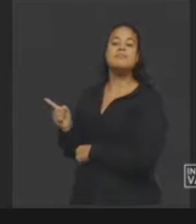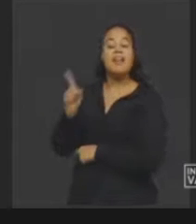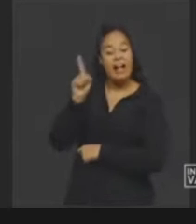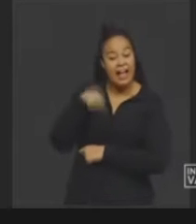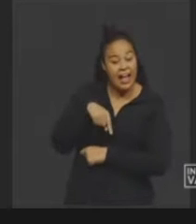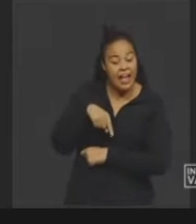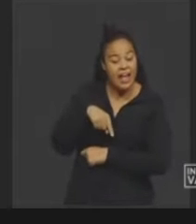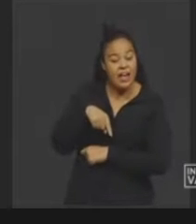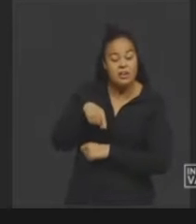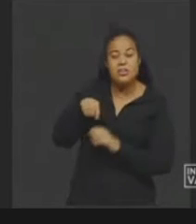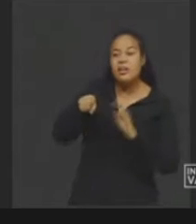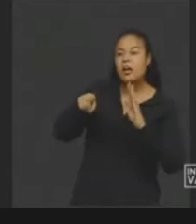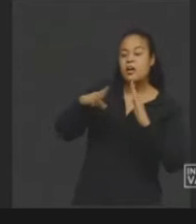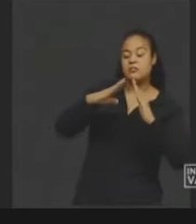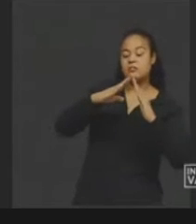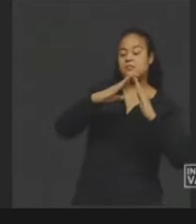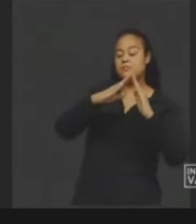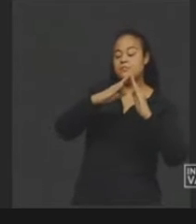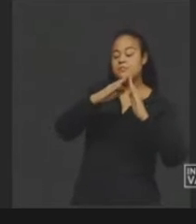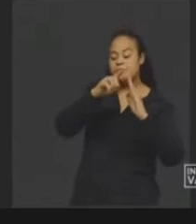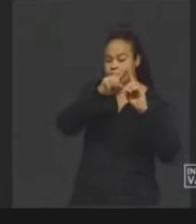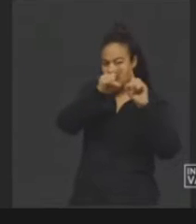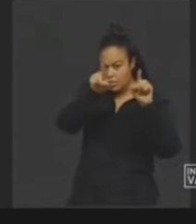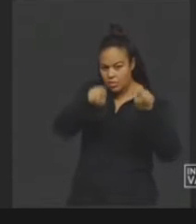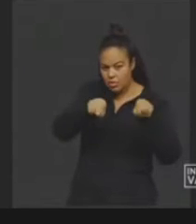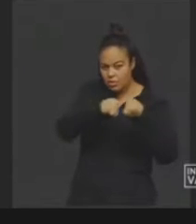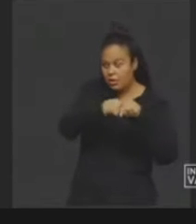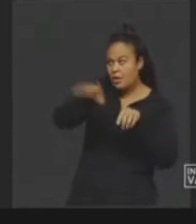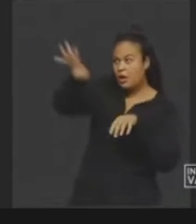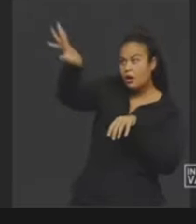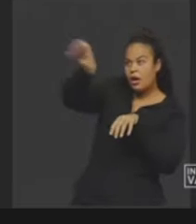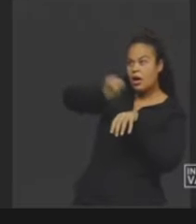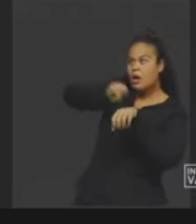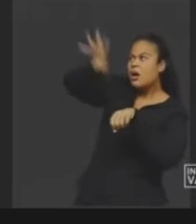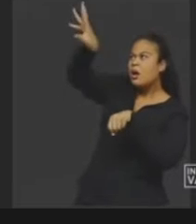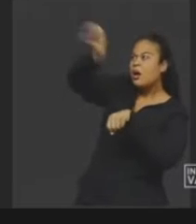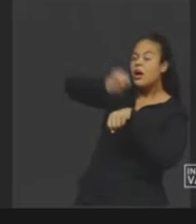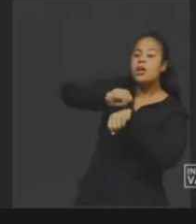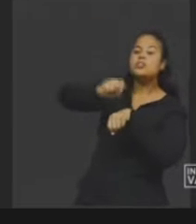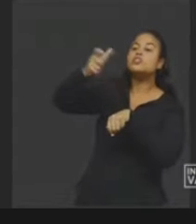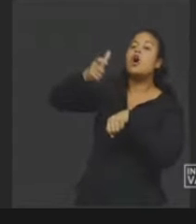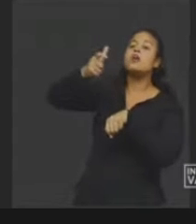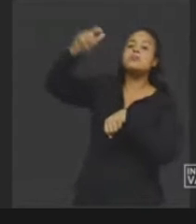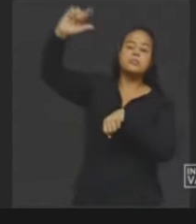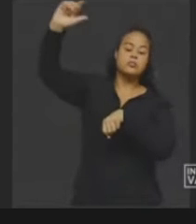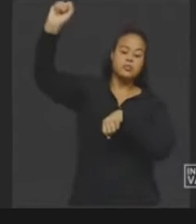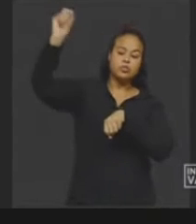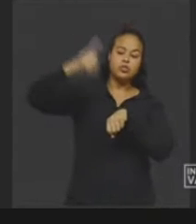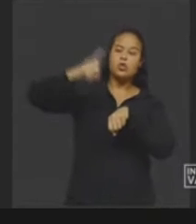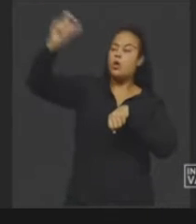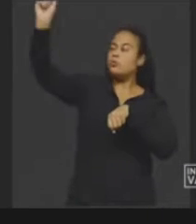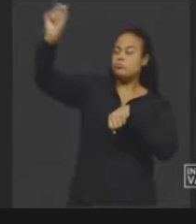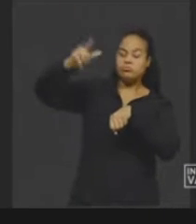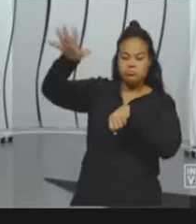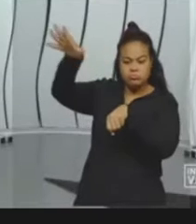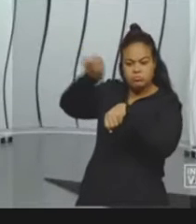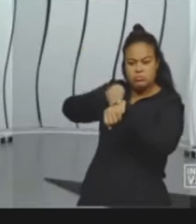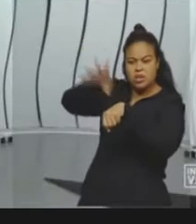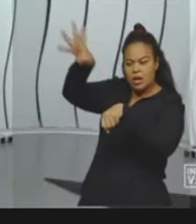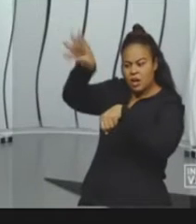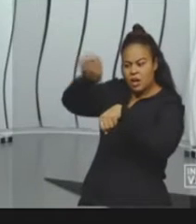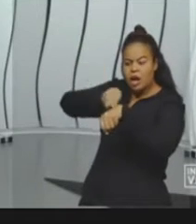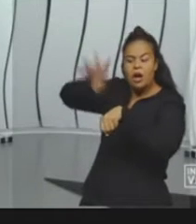capturar essa radiação do Sol e transformar esse tipo de energia do Sol, energia